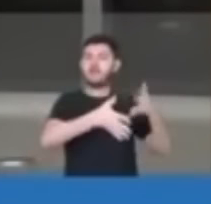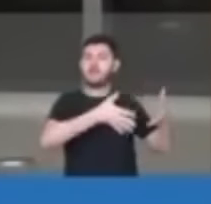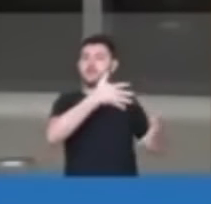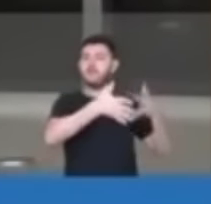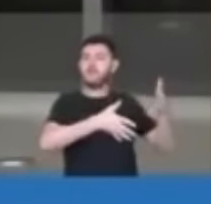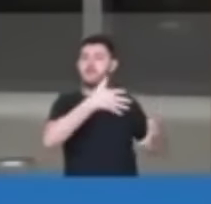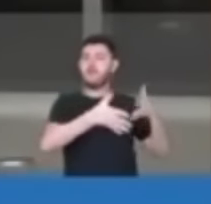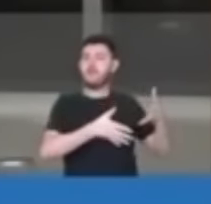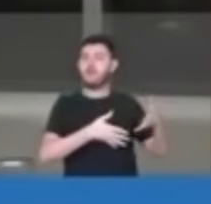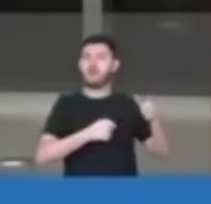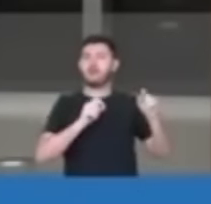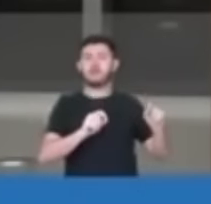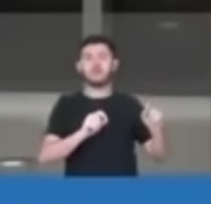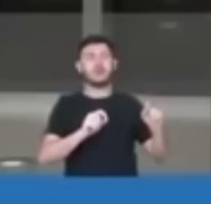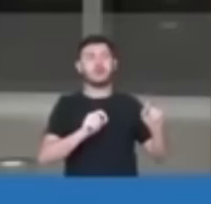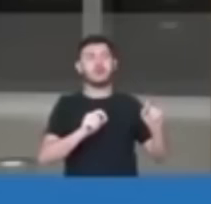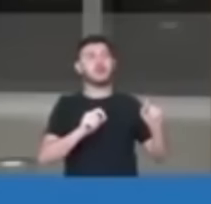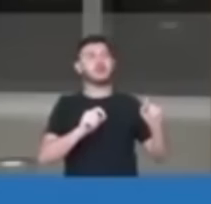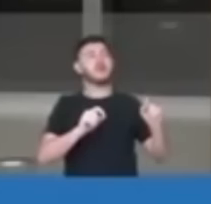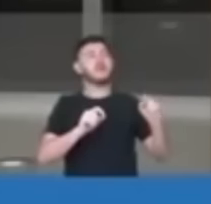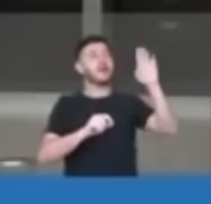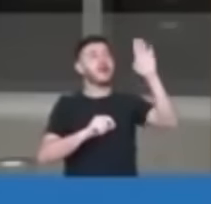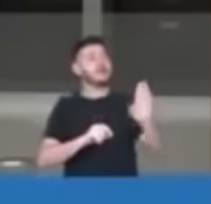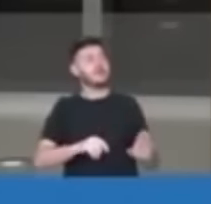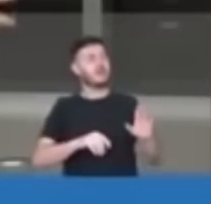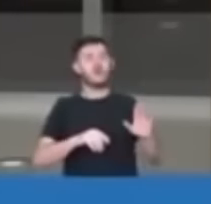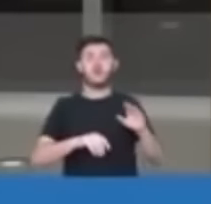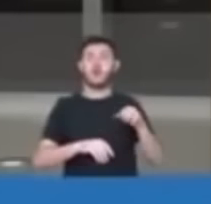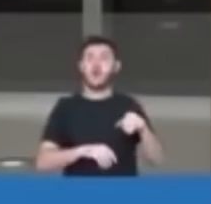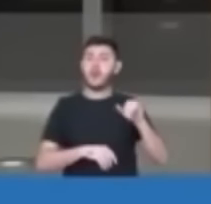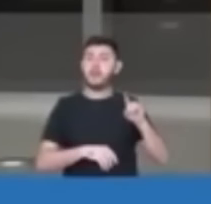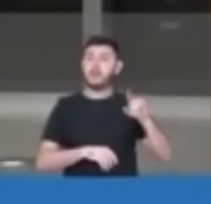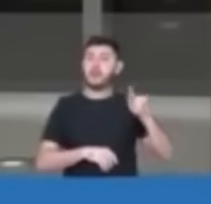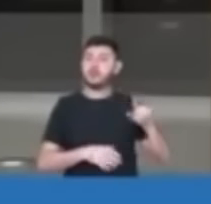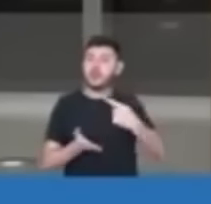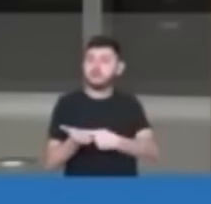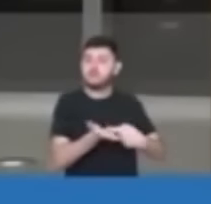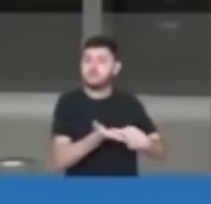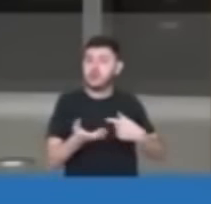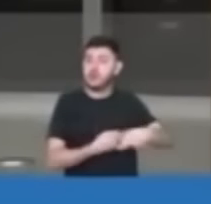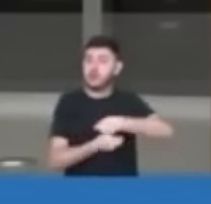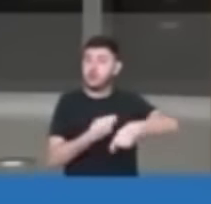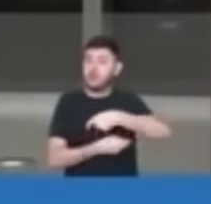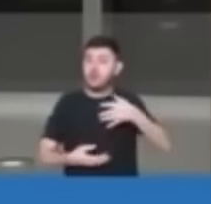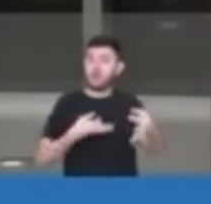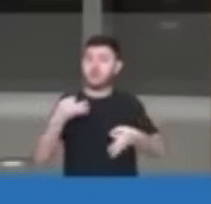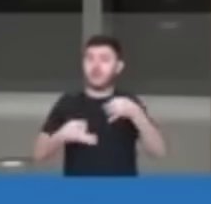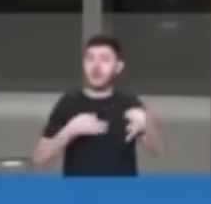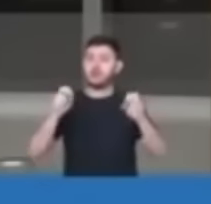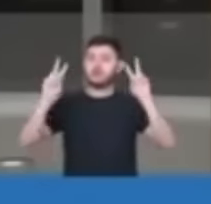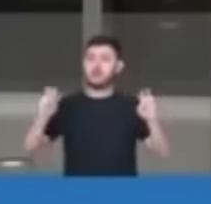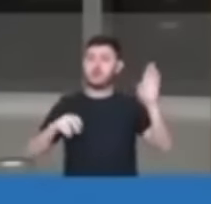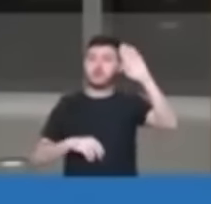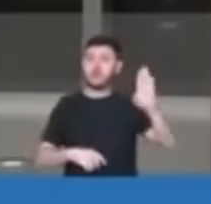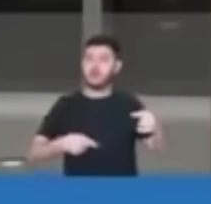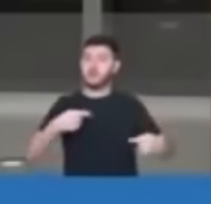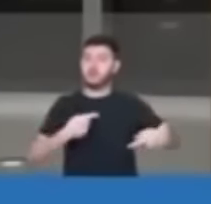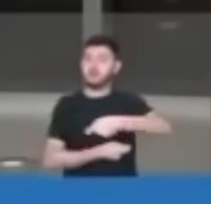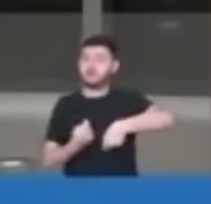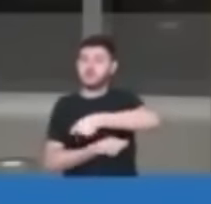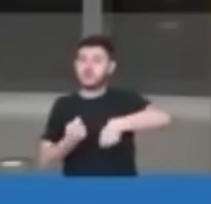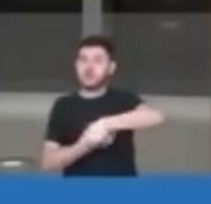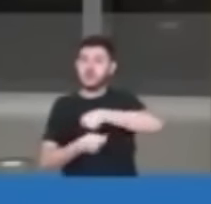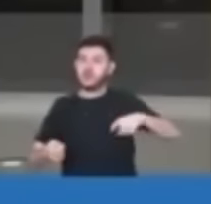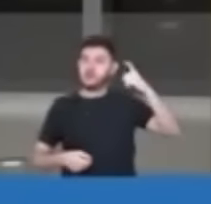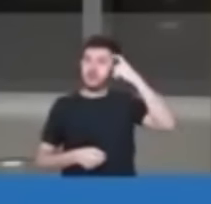mídia brasileira, articulistas, economistas, que fazem comentários sobre a política econômica brasileira e todos eles achando que o Lula não